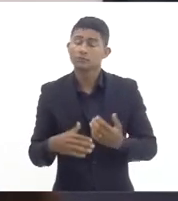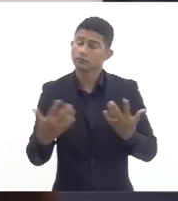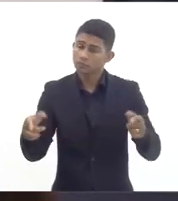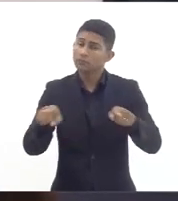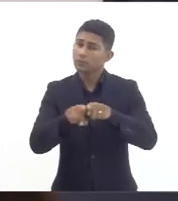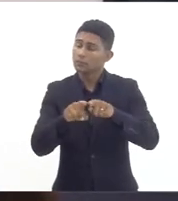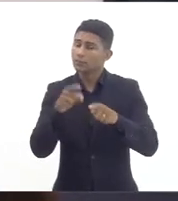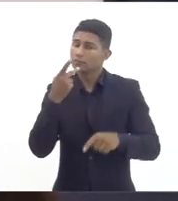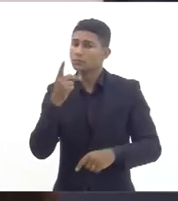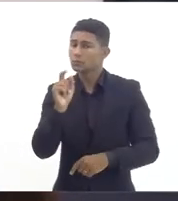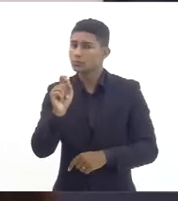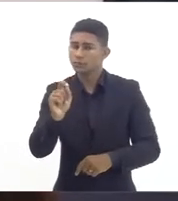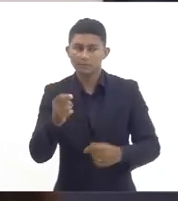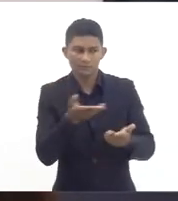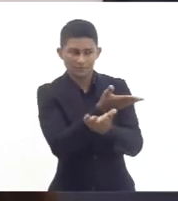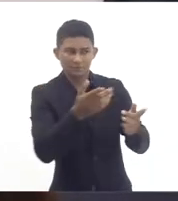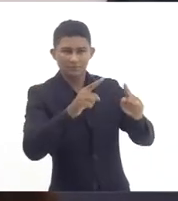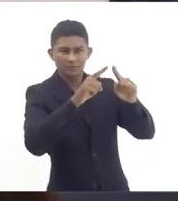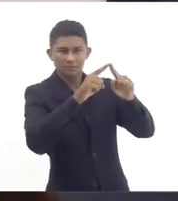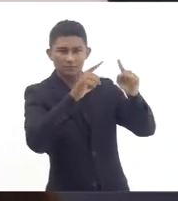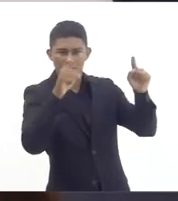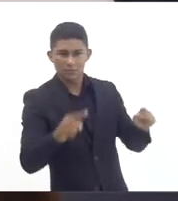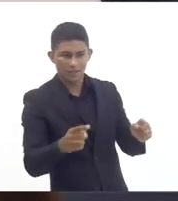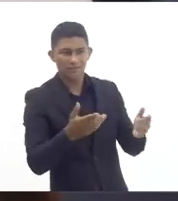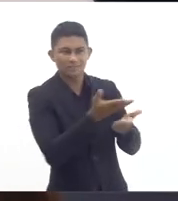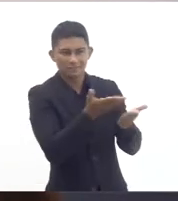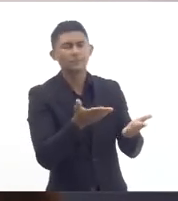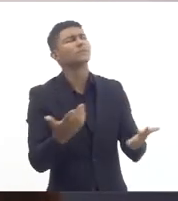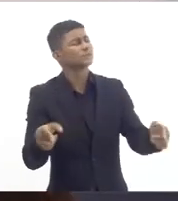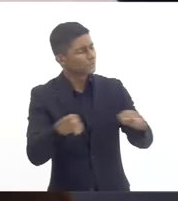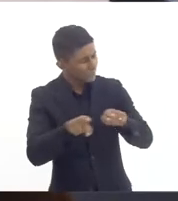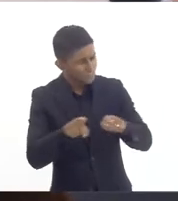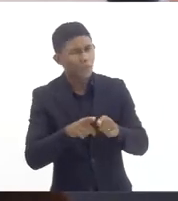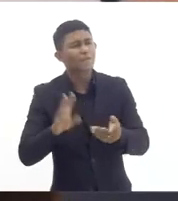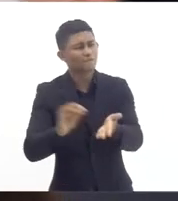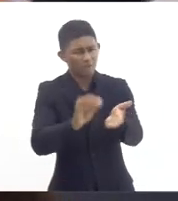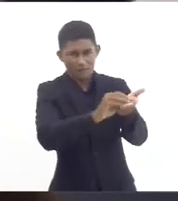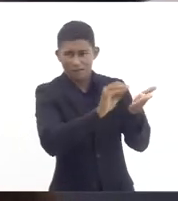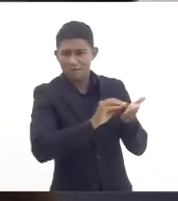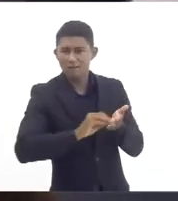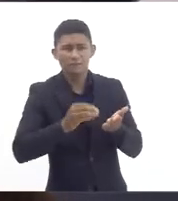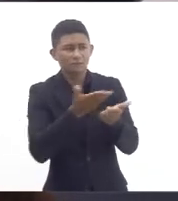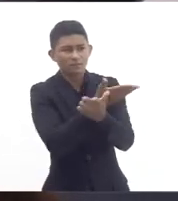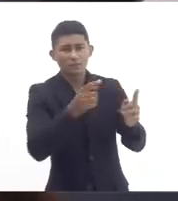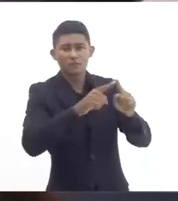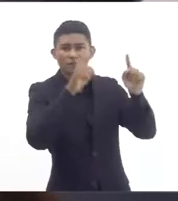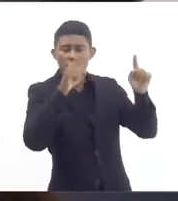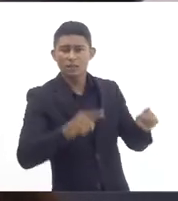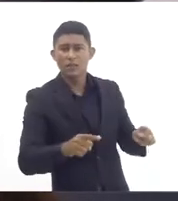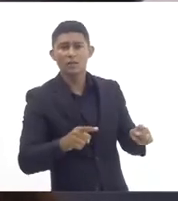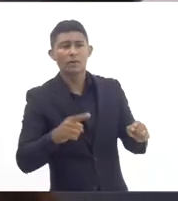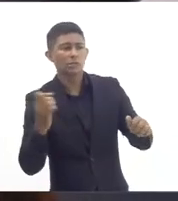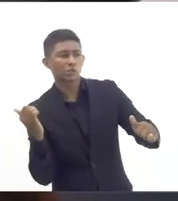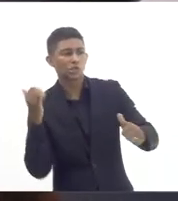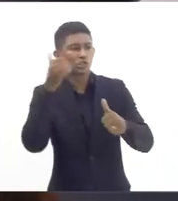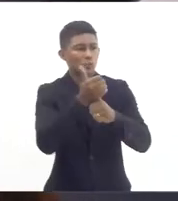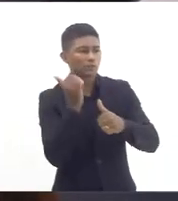os funcionários que também tem uma carência enorme eles estão sendo substituídos por mães